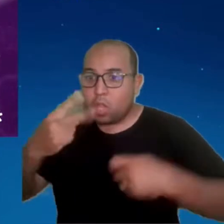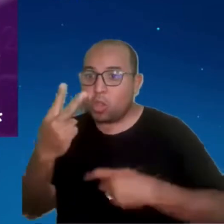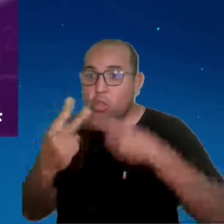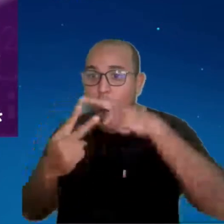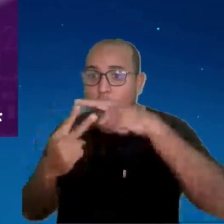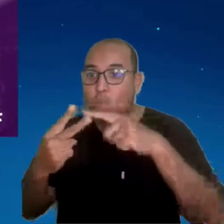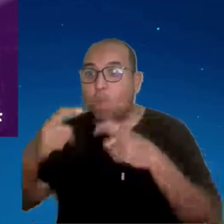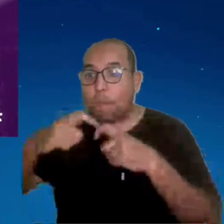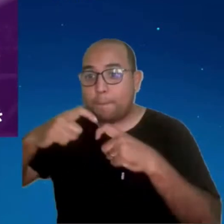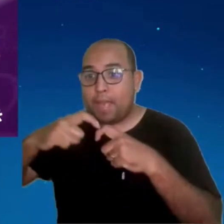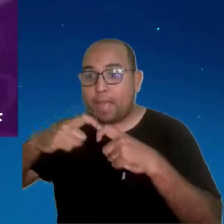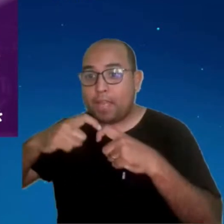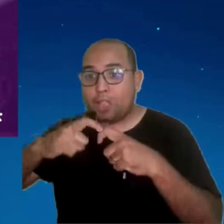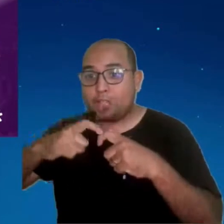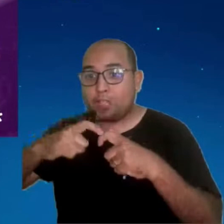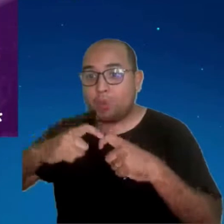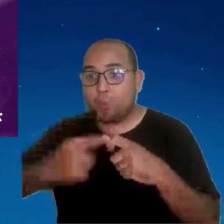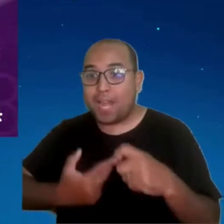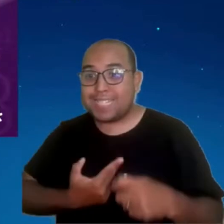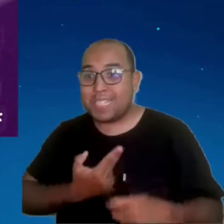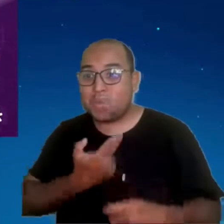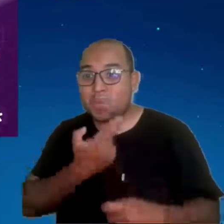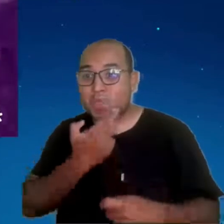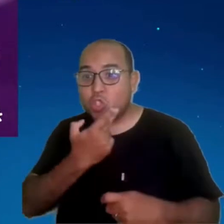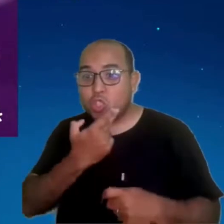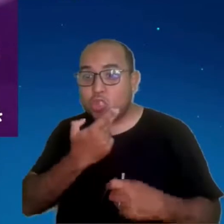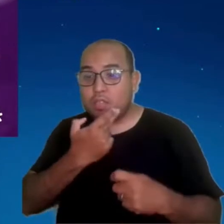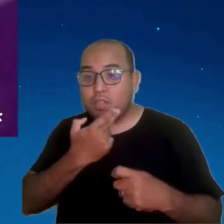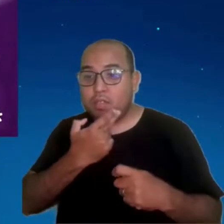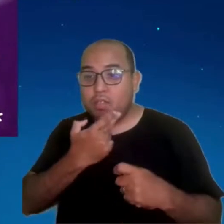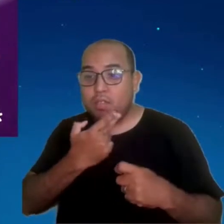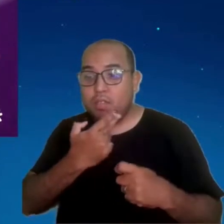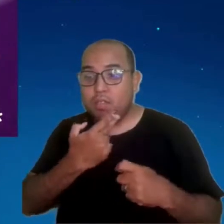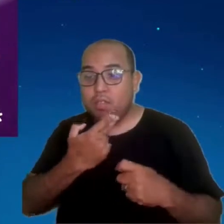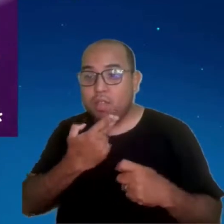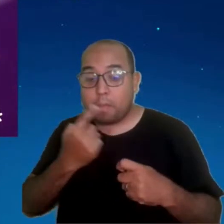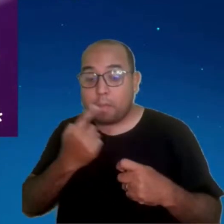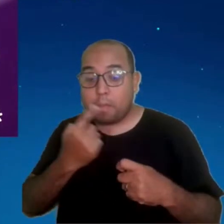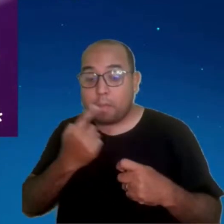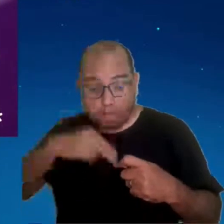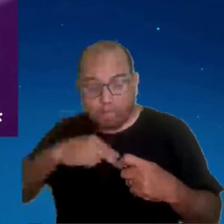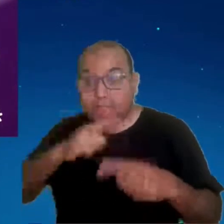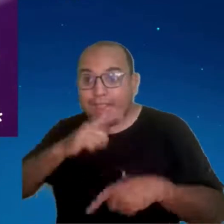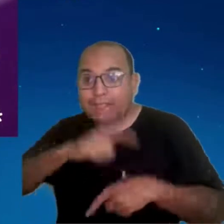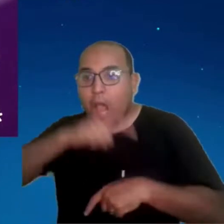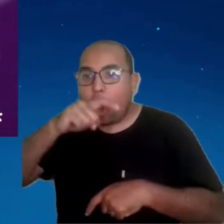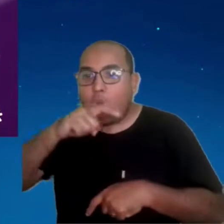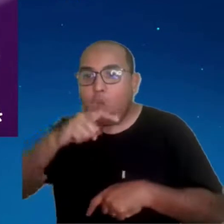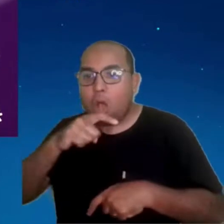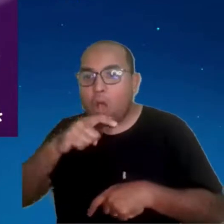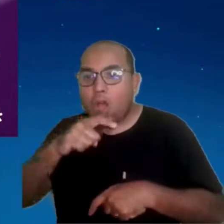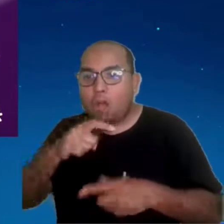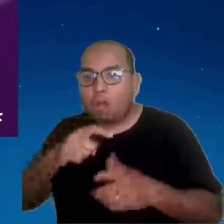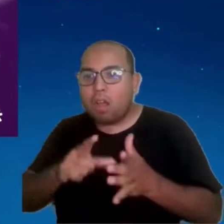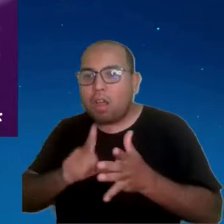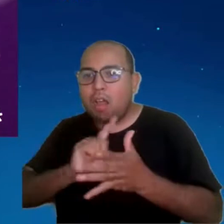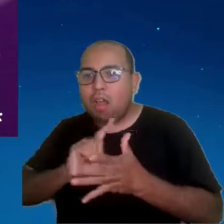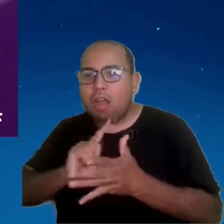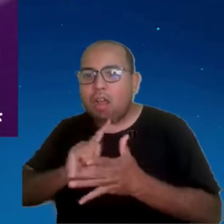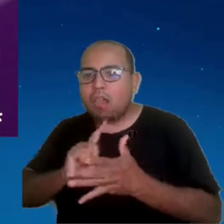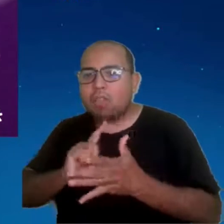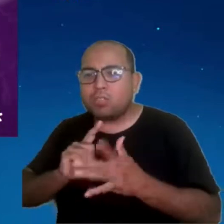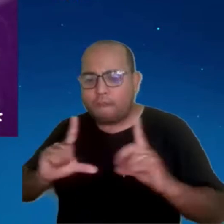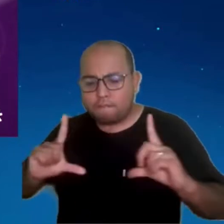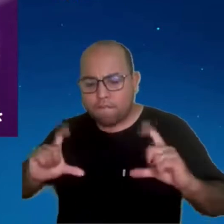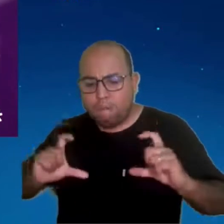no centro cirúrgico, para ter a consultoria ali na hora. Por quê? Você não consegue fazer pelo raio-x ou 3D,